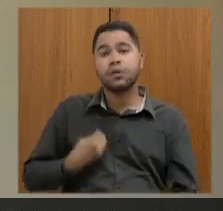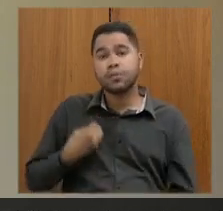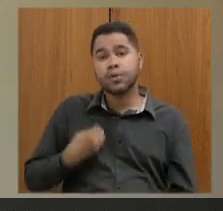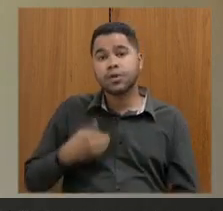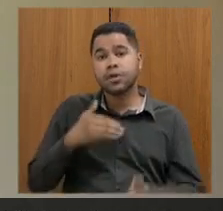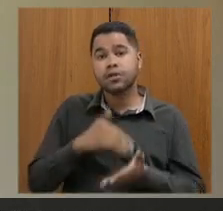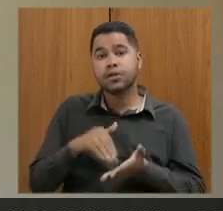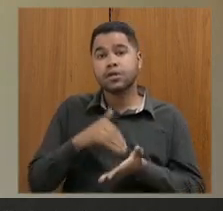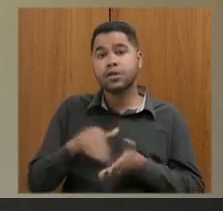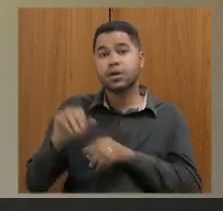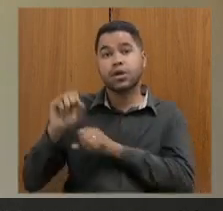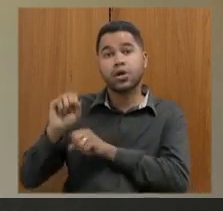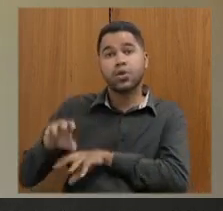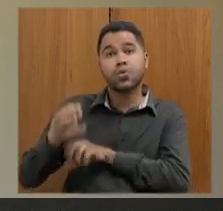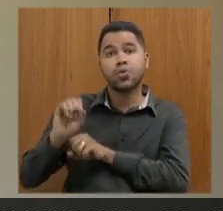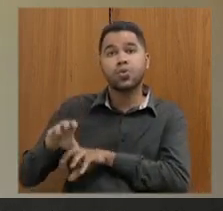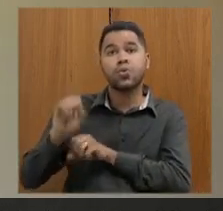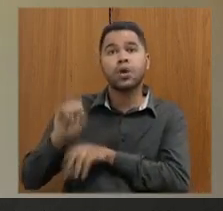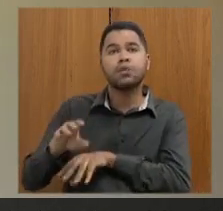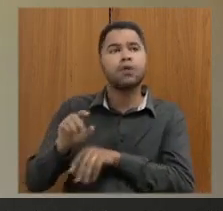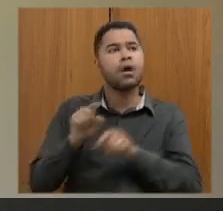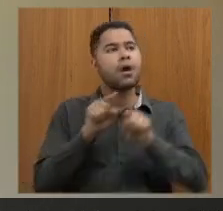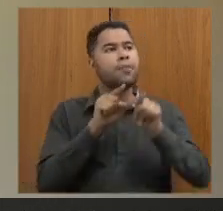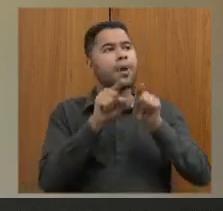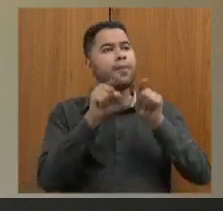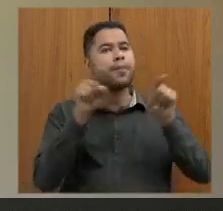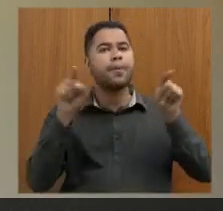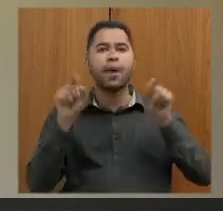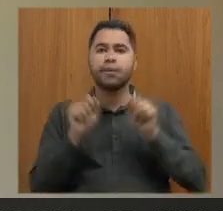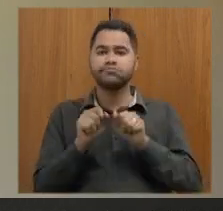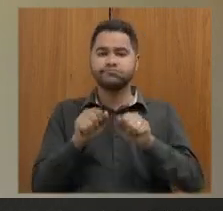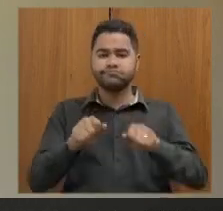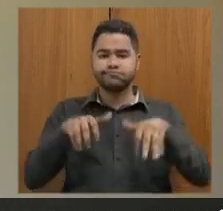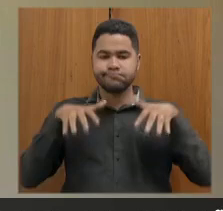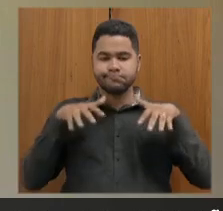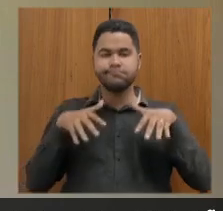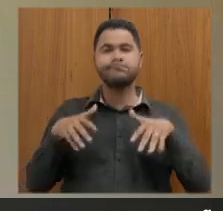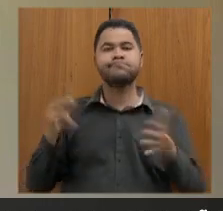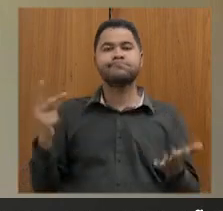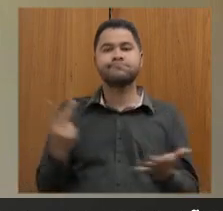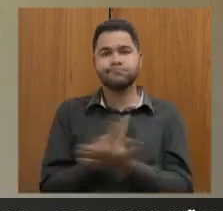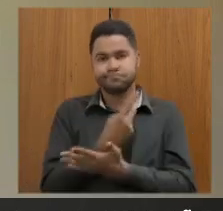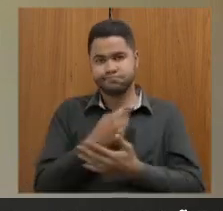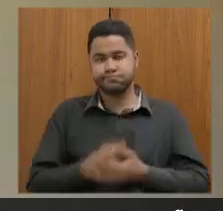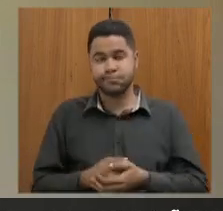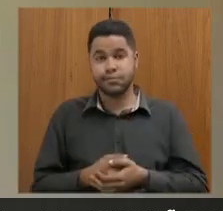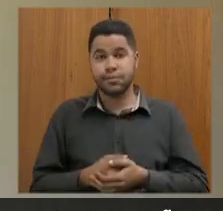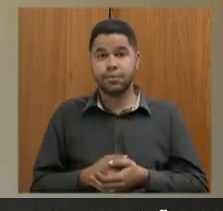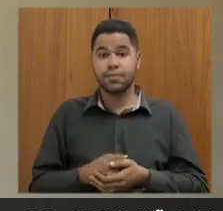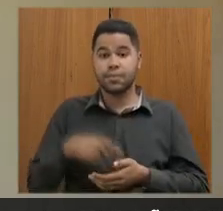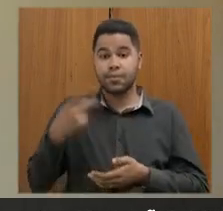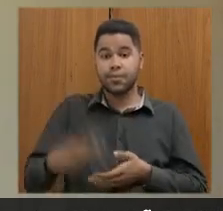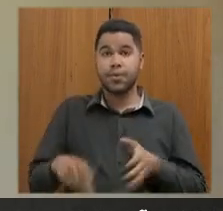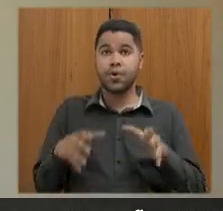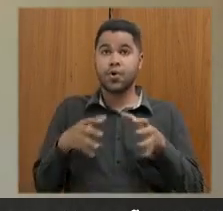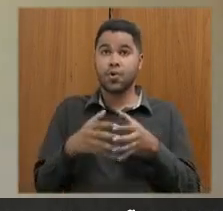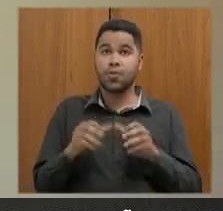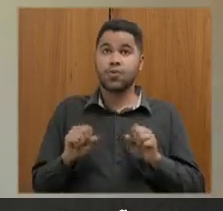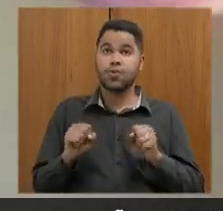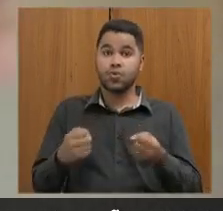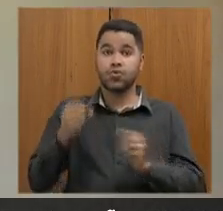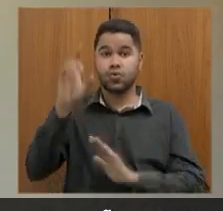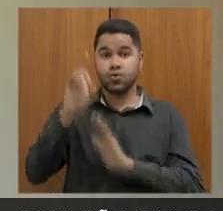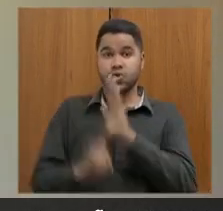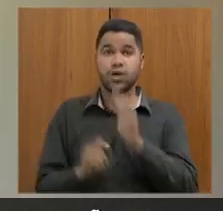da Secretaria de Educação nas diversas audiências públicas que foram realizadas pela Comissão em Defesa dos